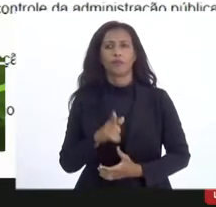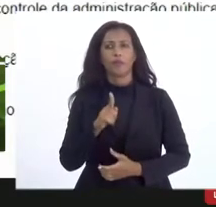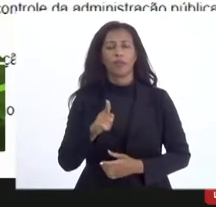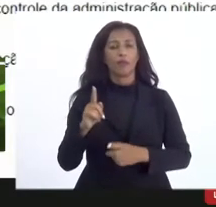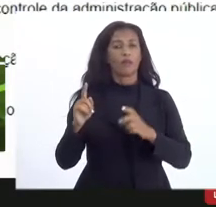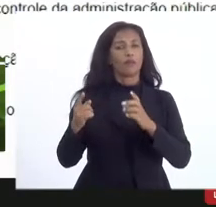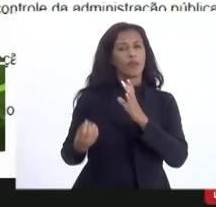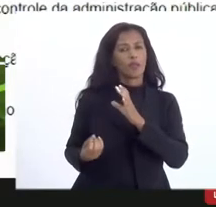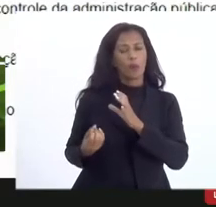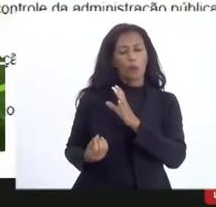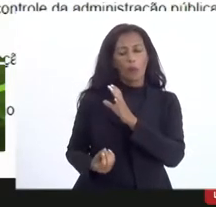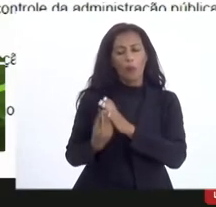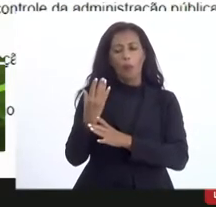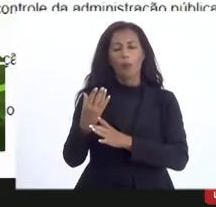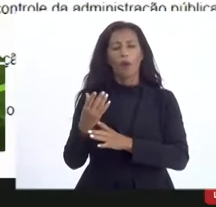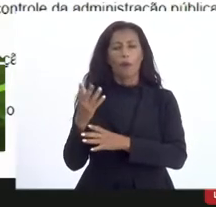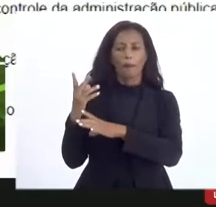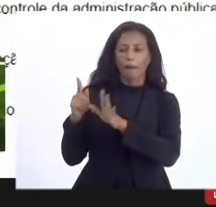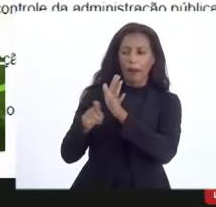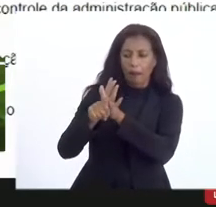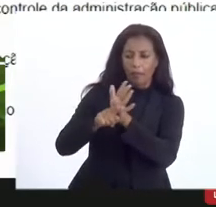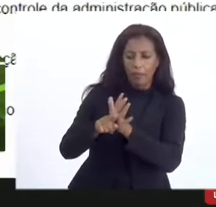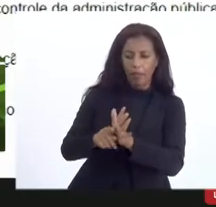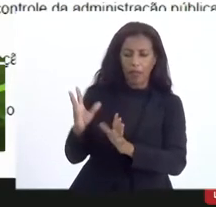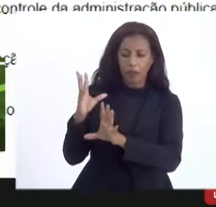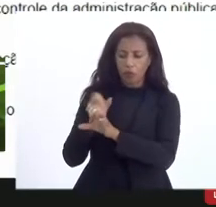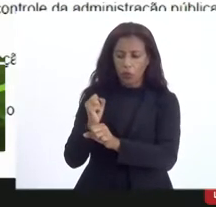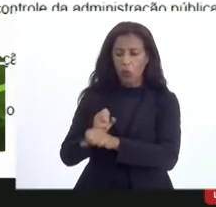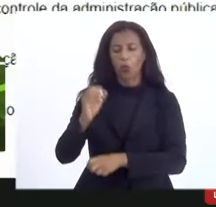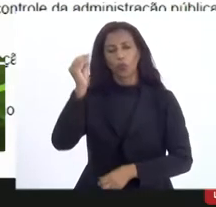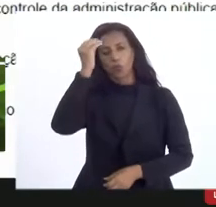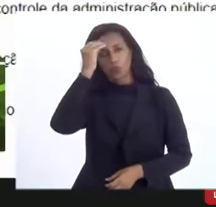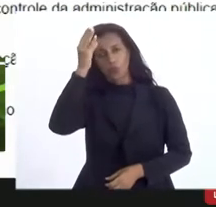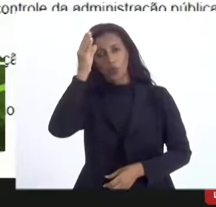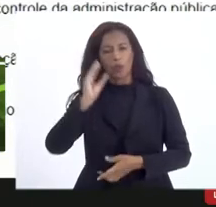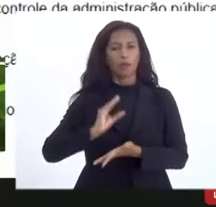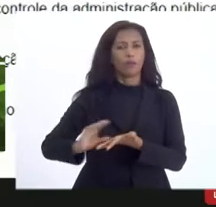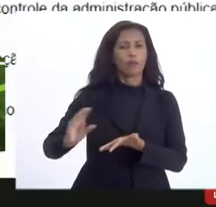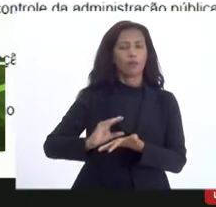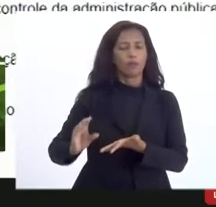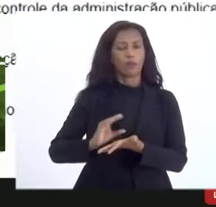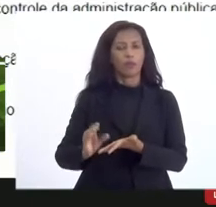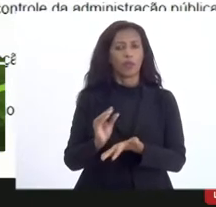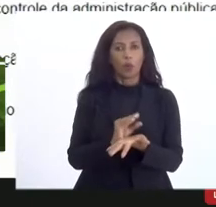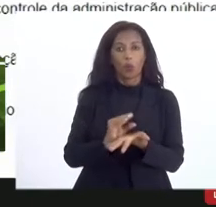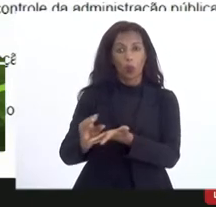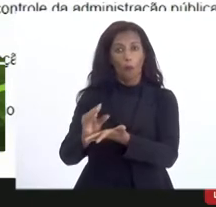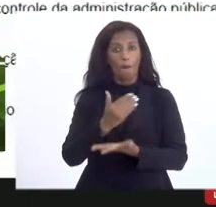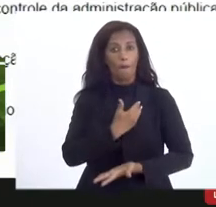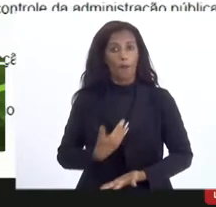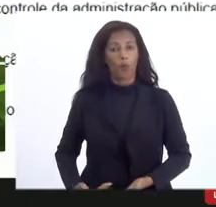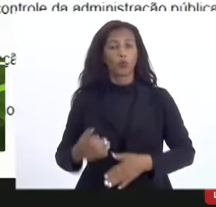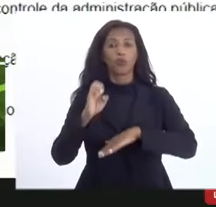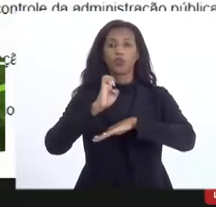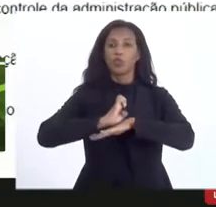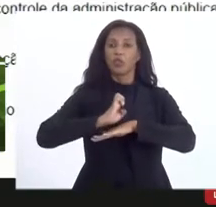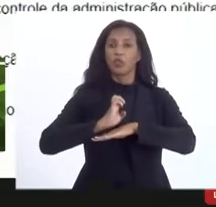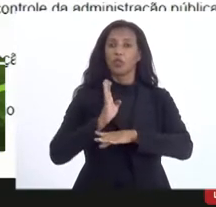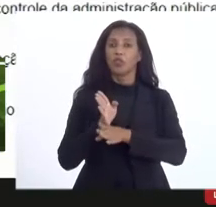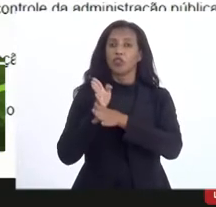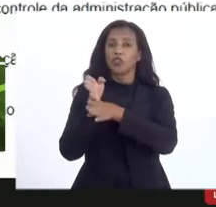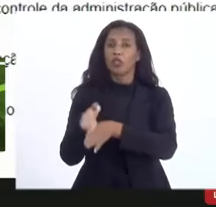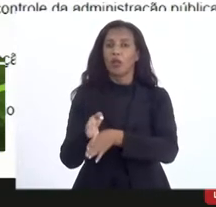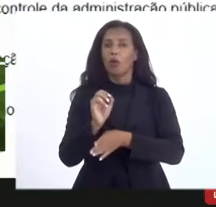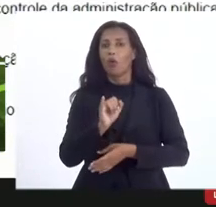procedimentos para análise da prestação de contas dos projetos culturais financiados com recursos públicos estaduais de fomento direto ou